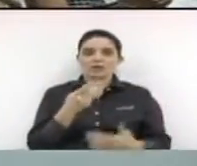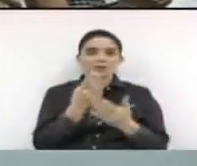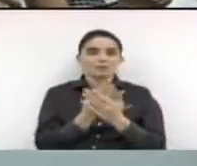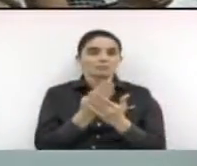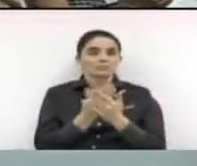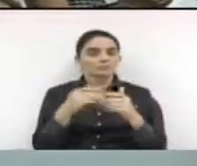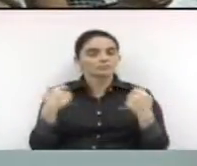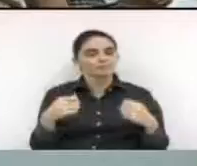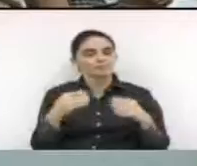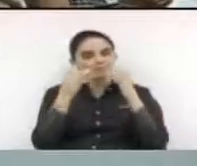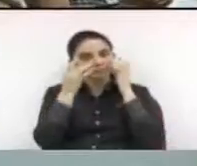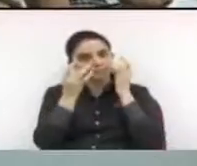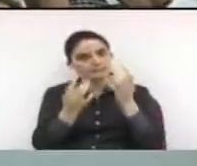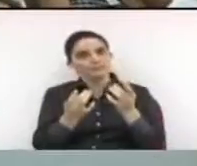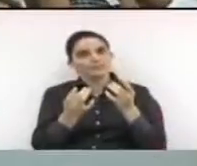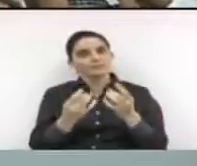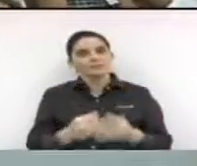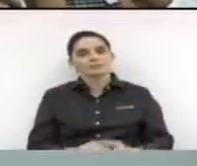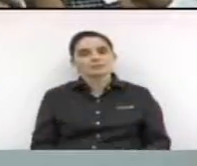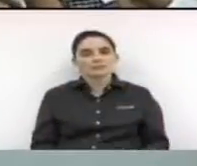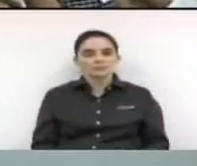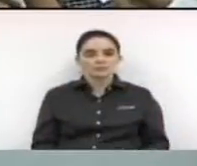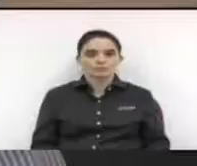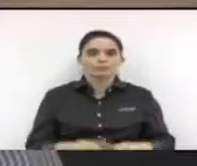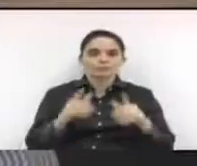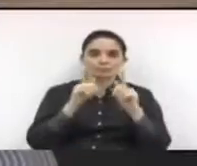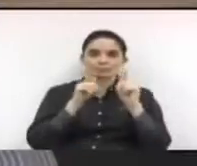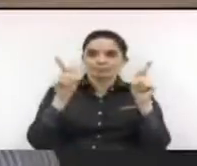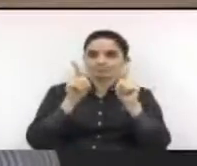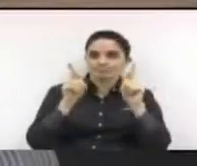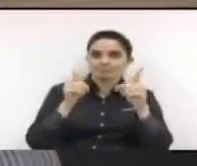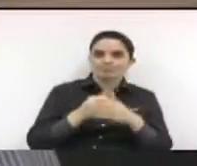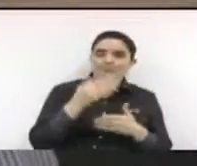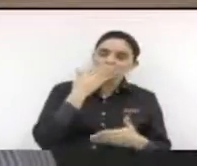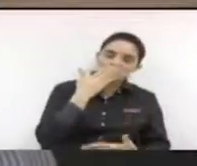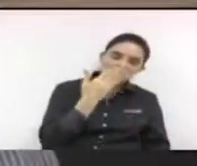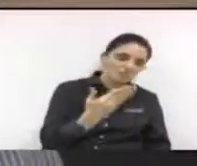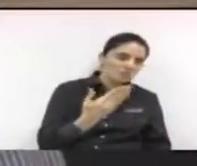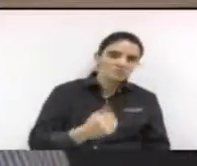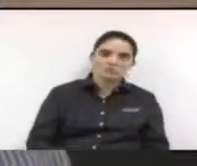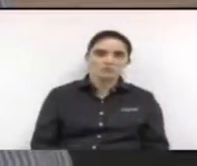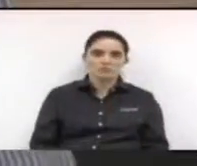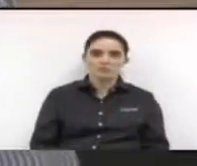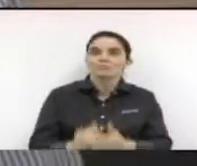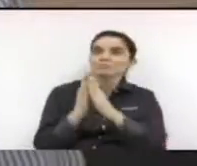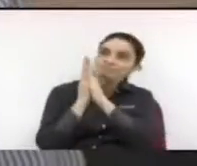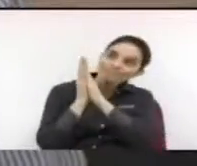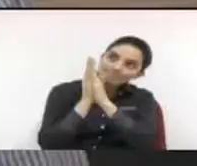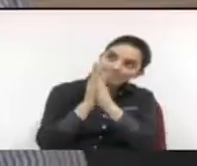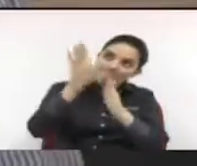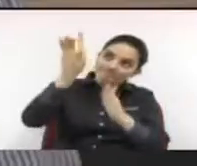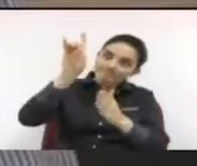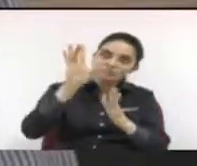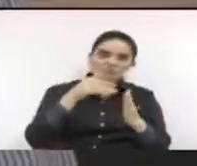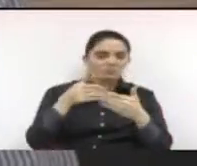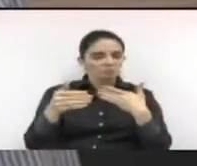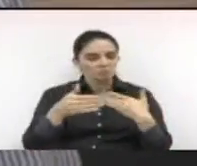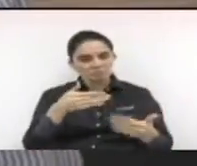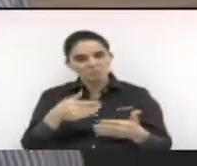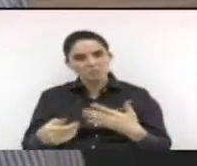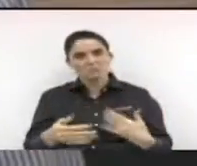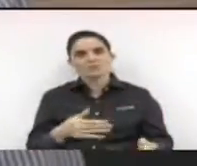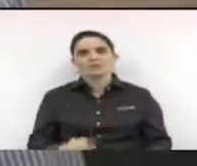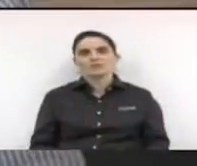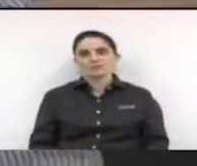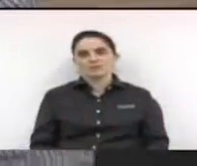que ficar atentos mesmo. Isso é emoção de protesto, de apelo, de súplica, pelo amor de Deus, qualquer tipo de